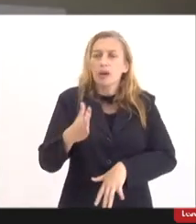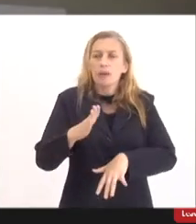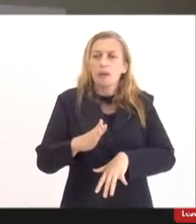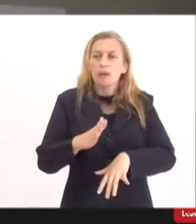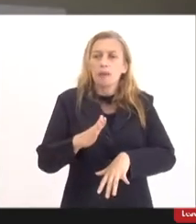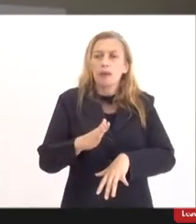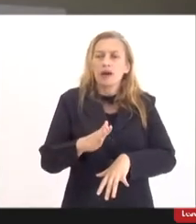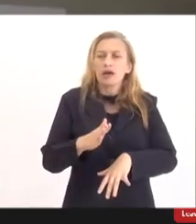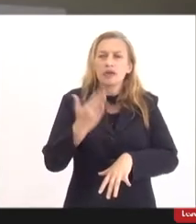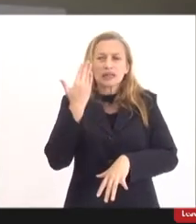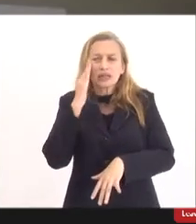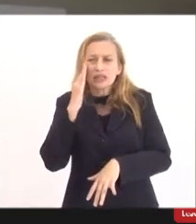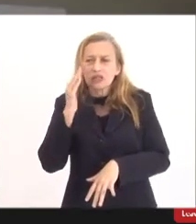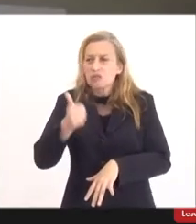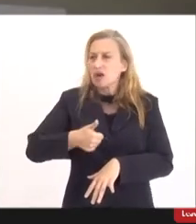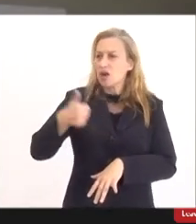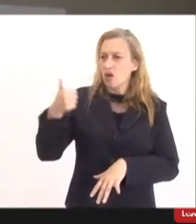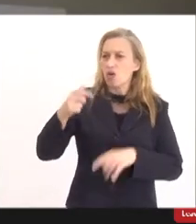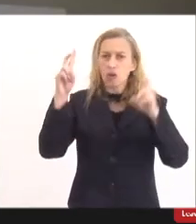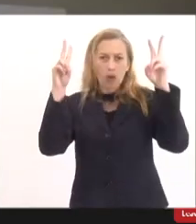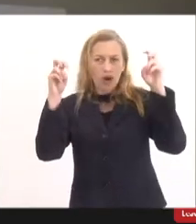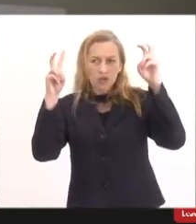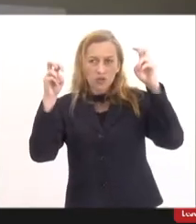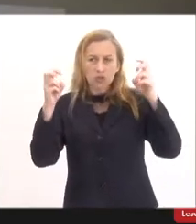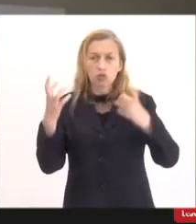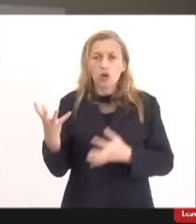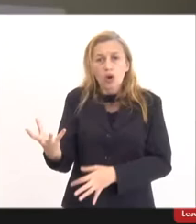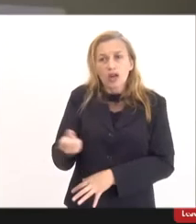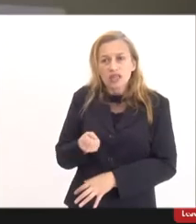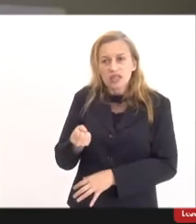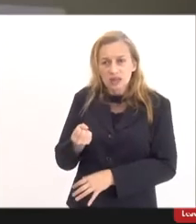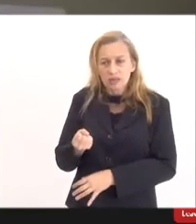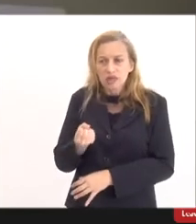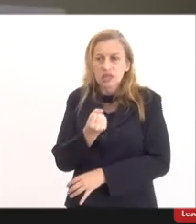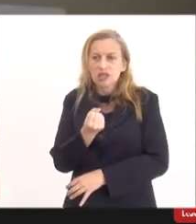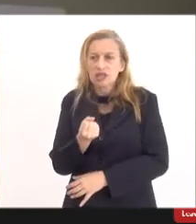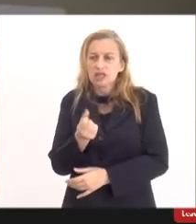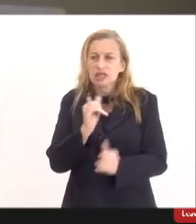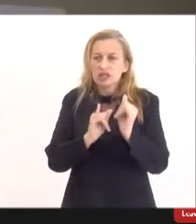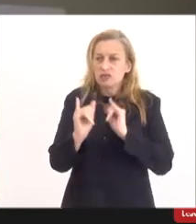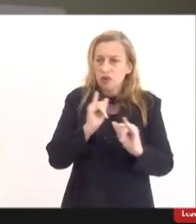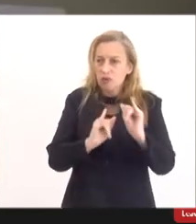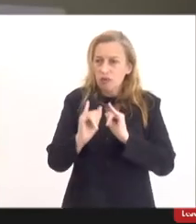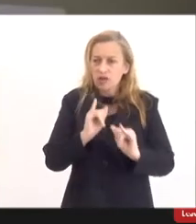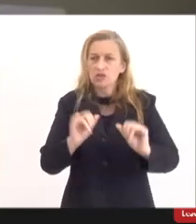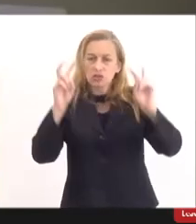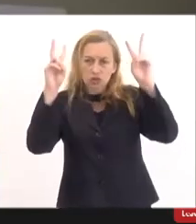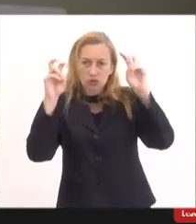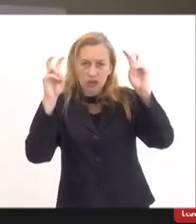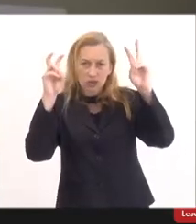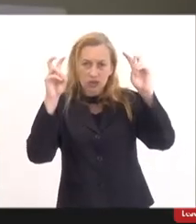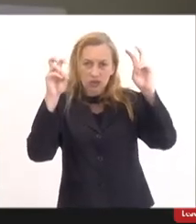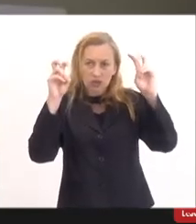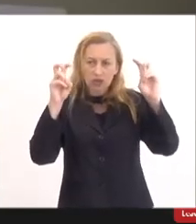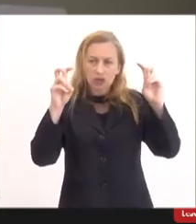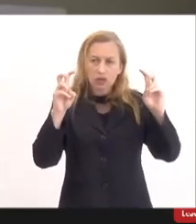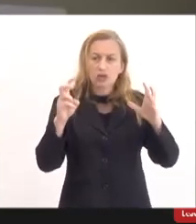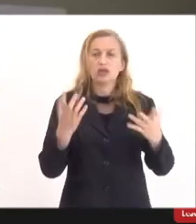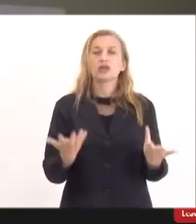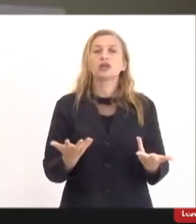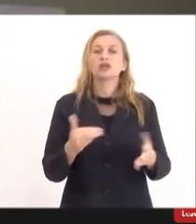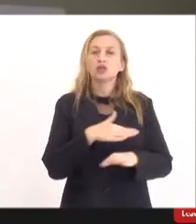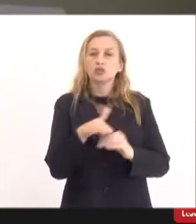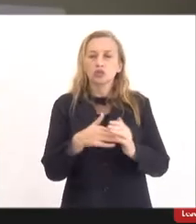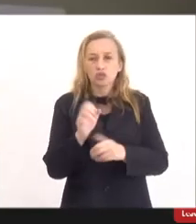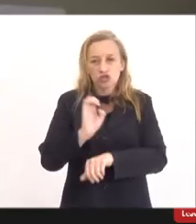esclarecidos e fortalecidos quando receberem essas demandas a respeito desse assunto no Estado todo.